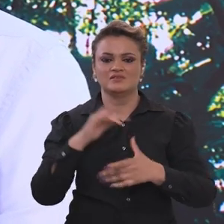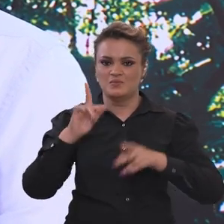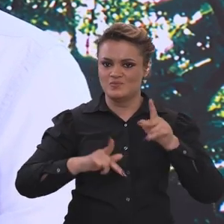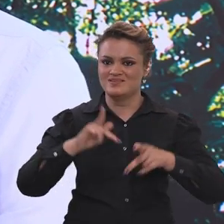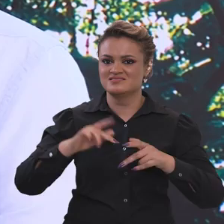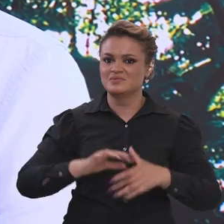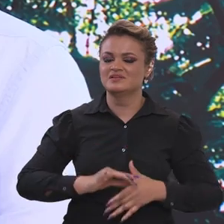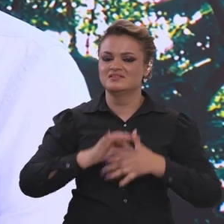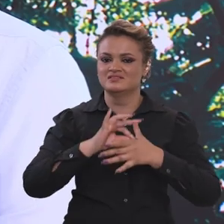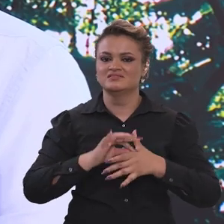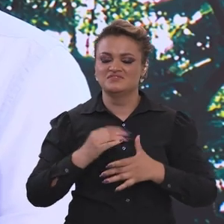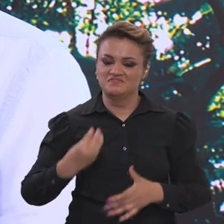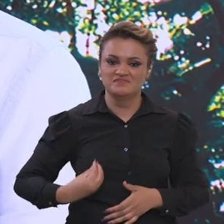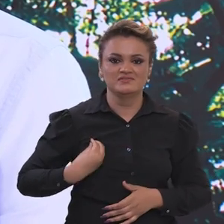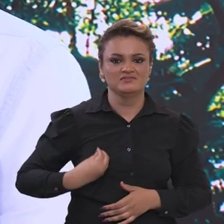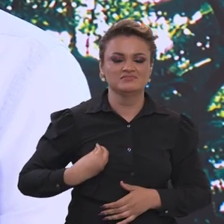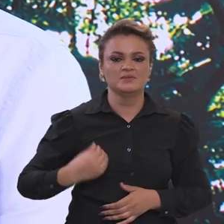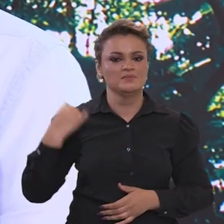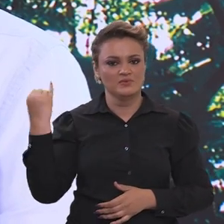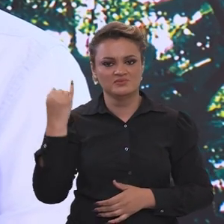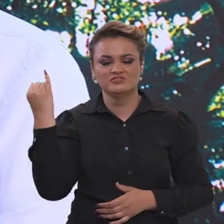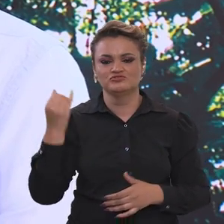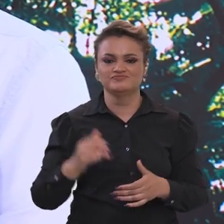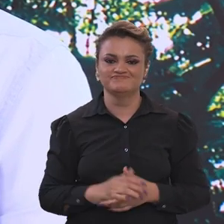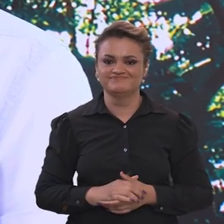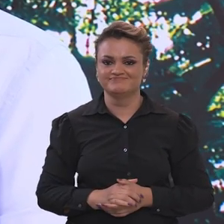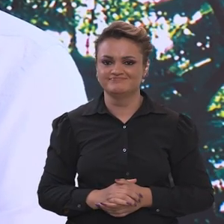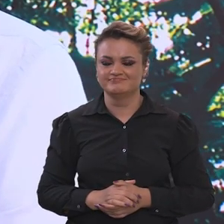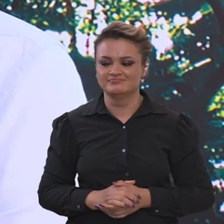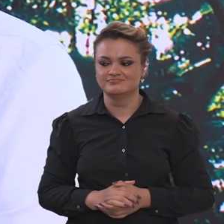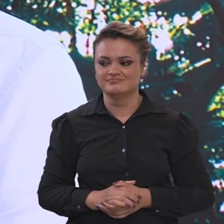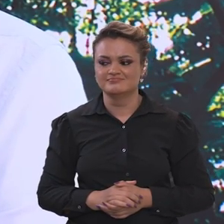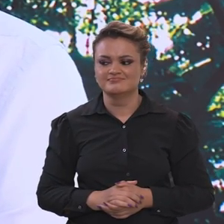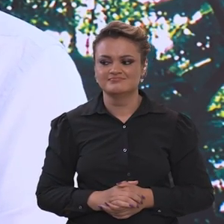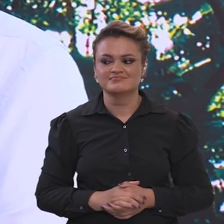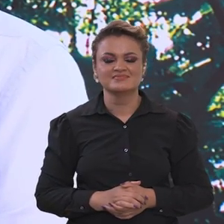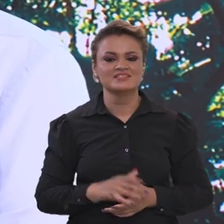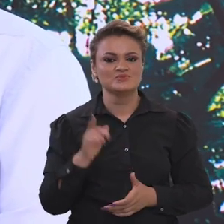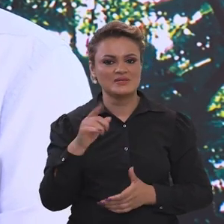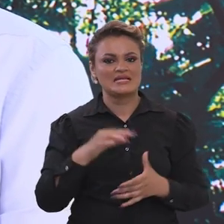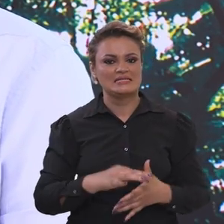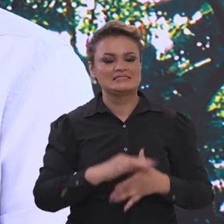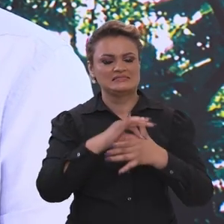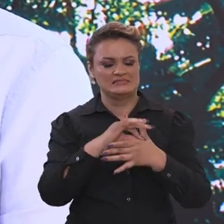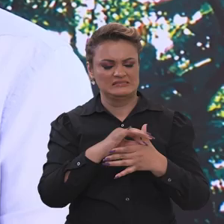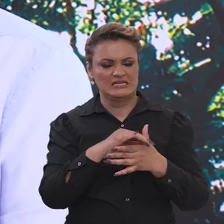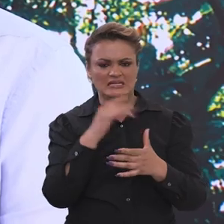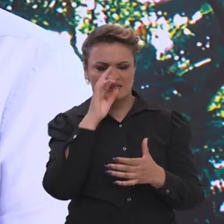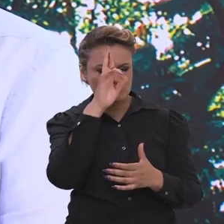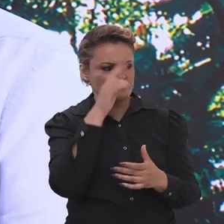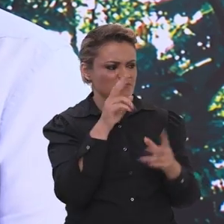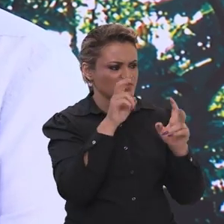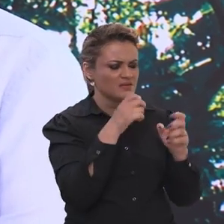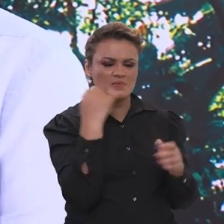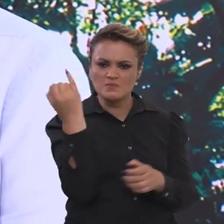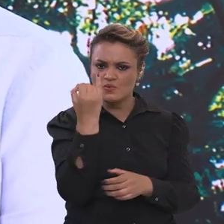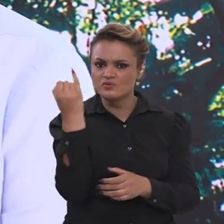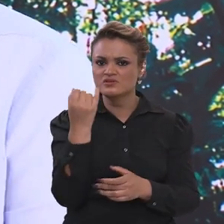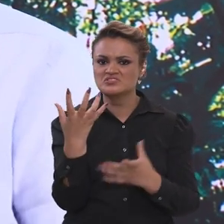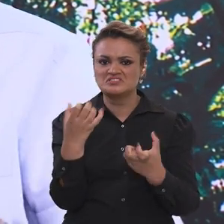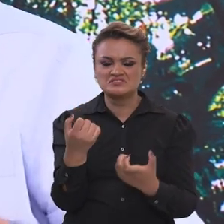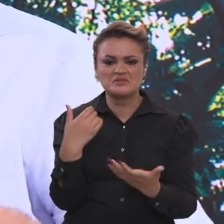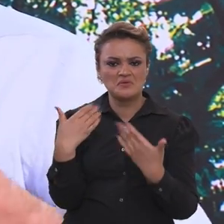certamente, é a liderança popular viva mais importante do planeta hoje. Ele está liderando temas